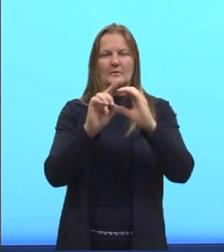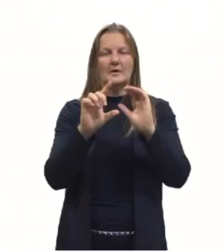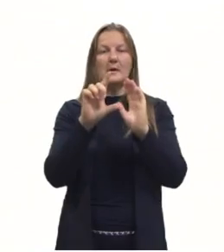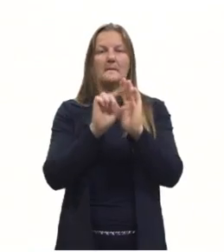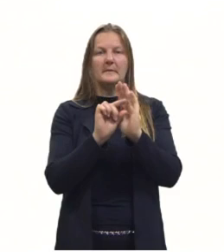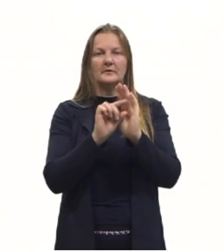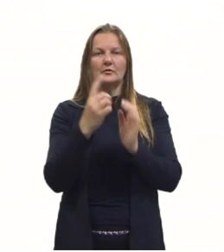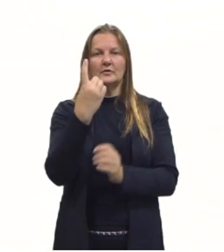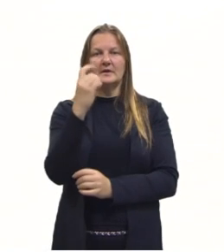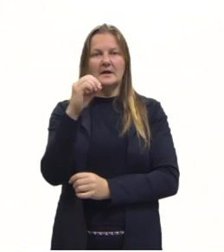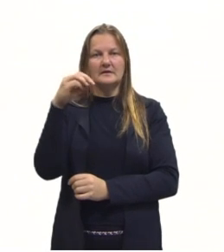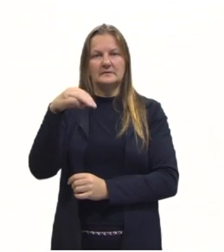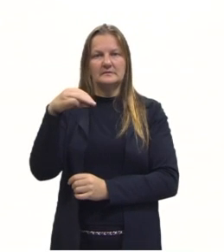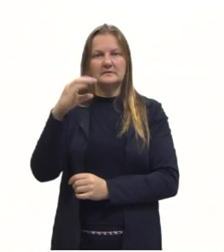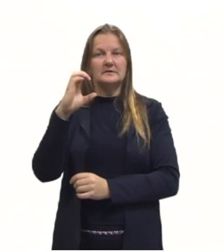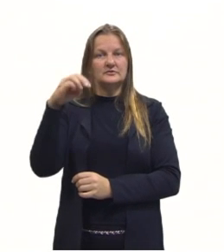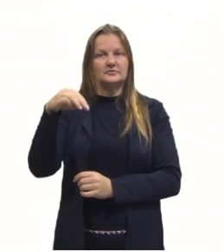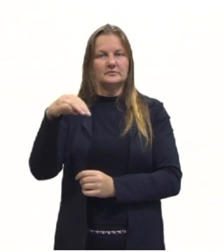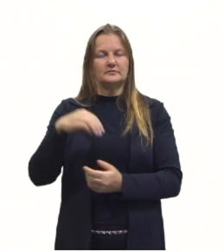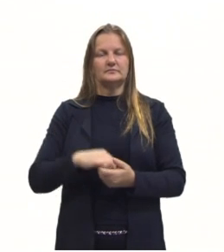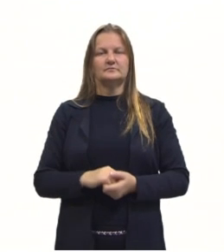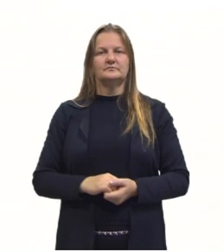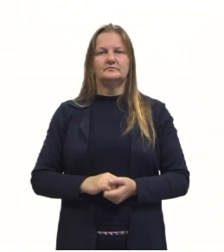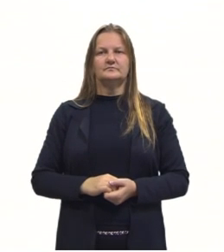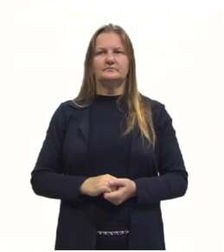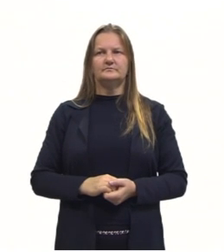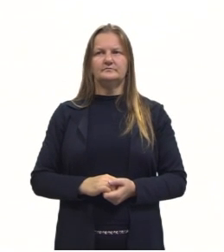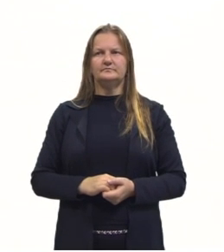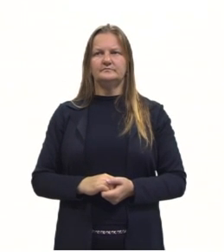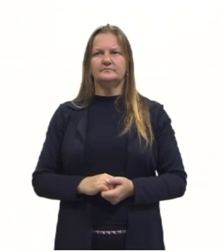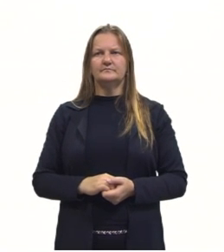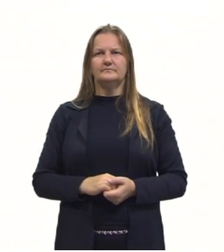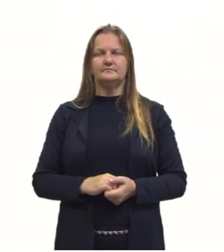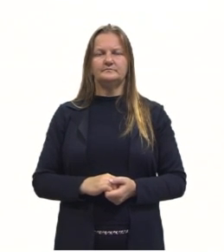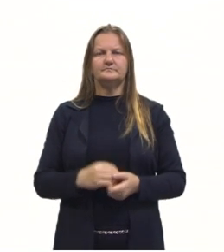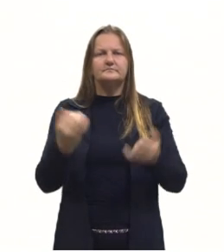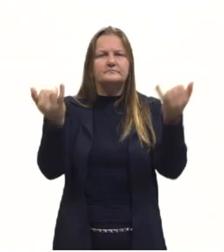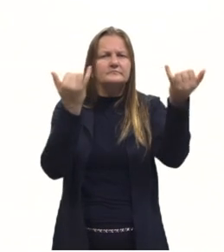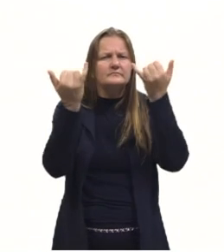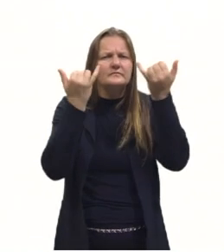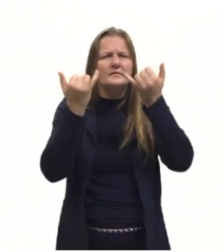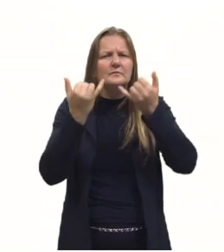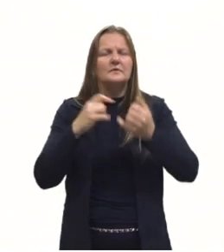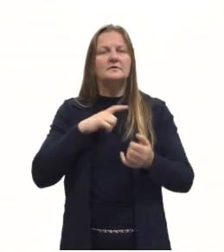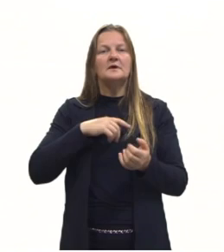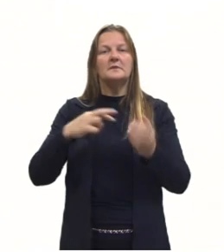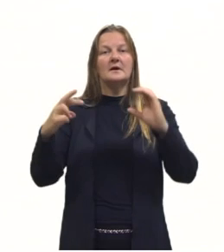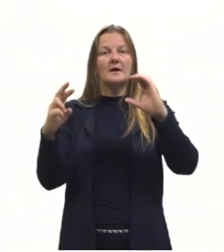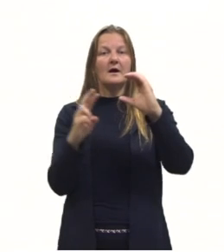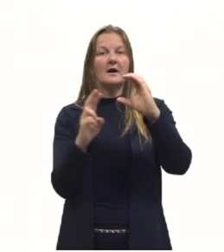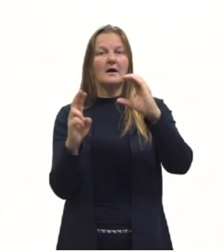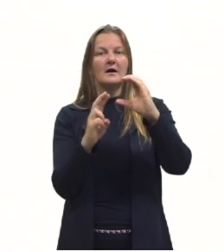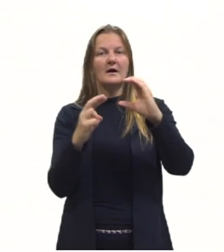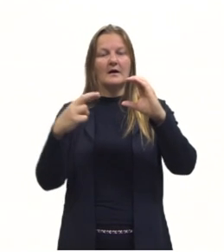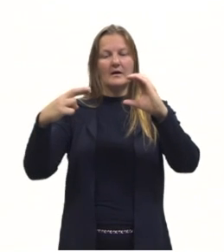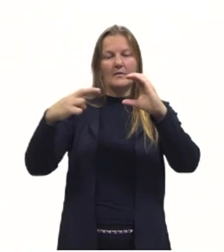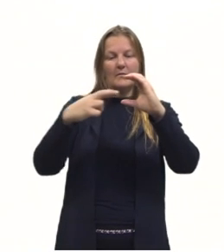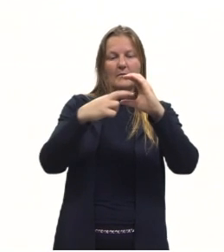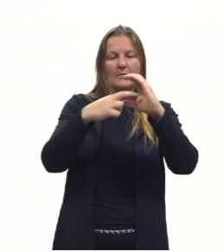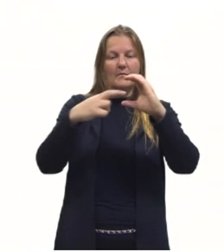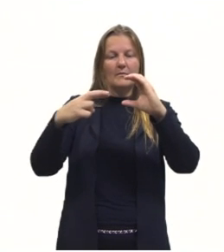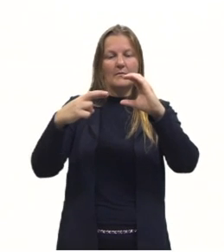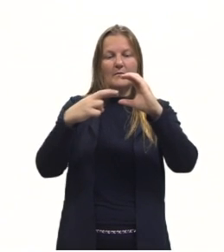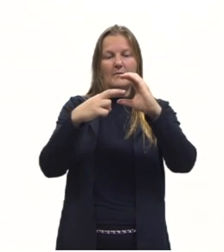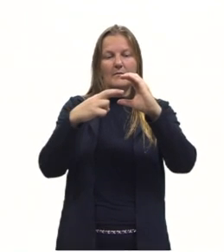mede 10 centímetros Mas, na nossa questão aqui, nós estamos trabalhando sempre com raio E quando nós